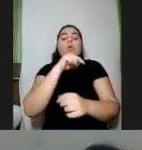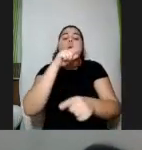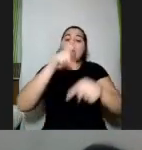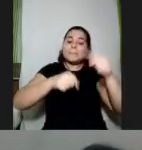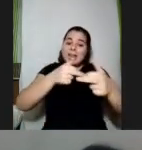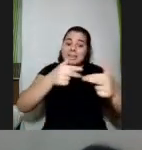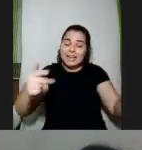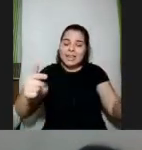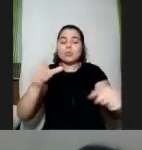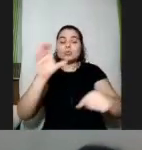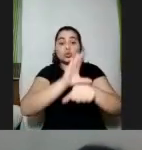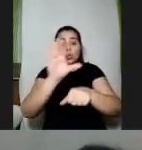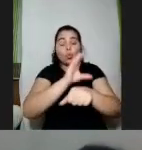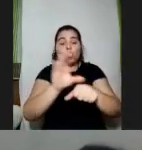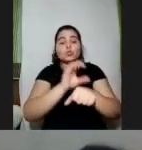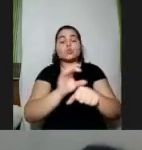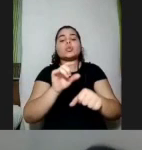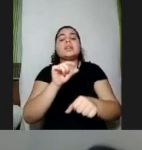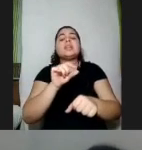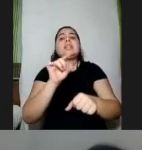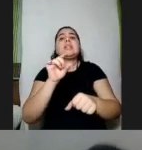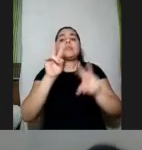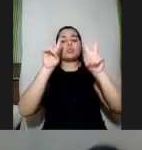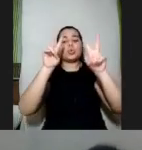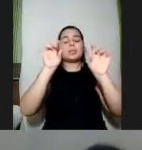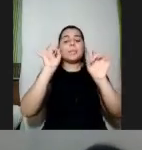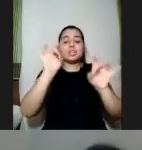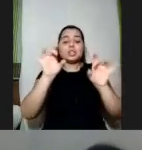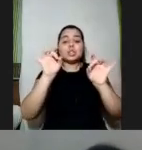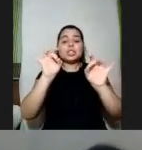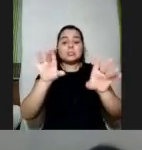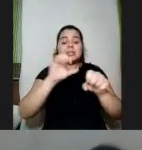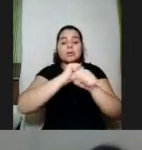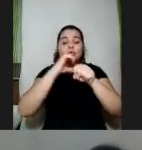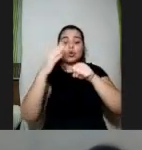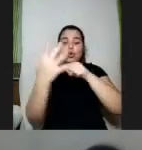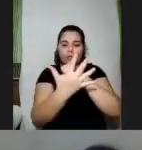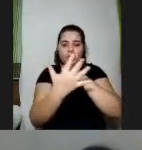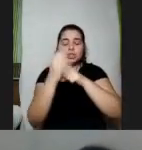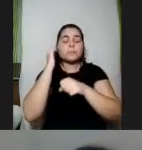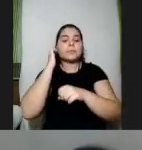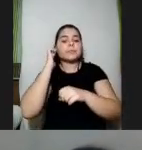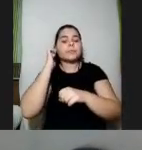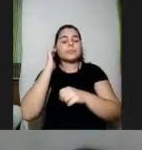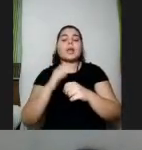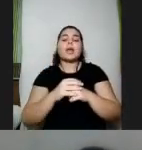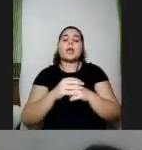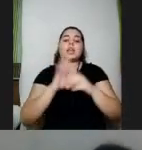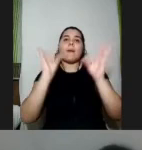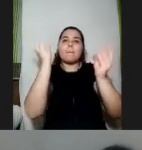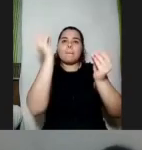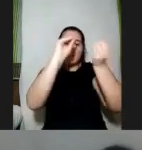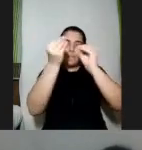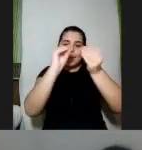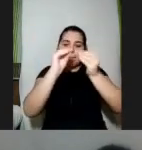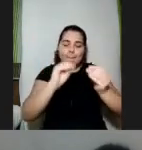disponibilizar alguns materiais nossos que já estão disponíveis em outras plataformas mas a gente vai condensar tudo agora no Classroom para ficar